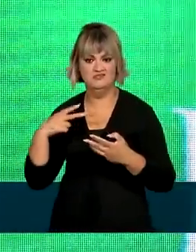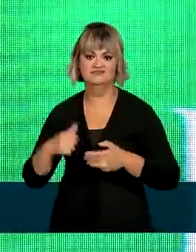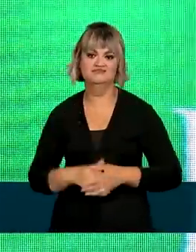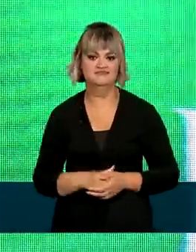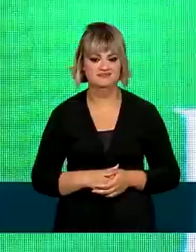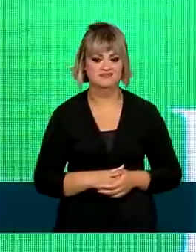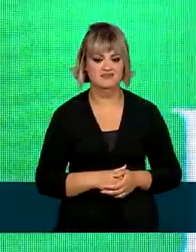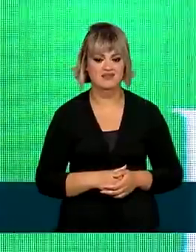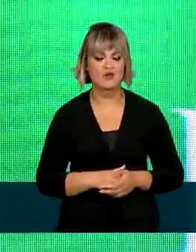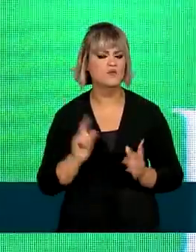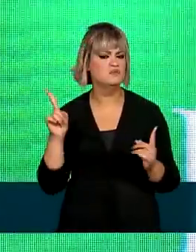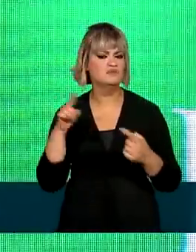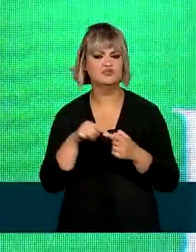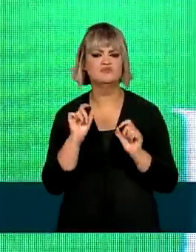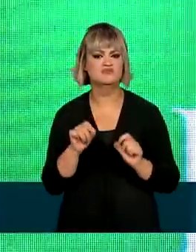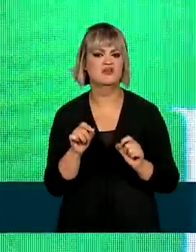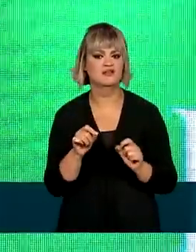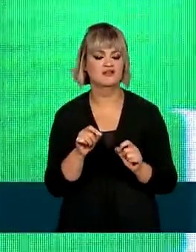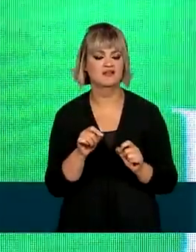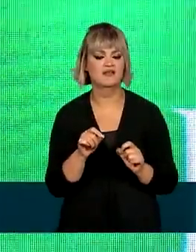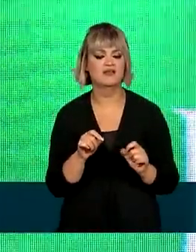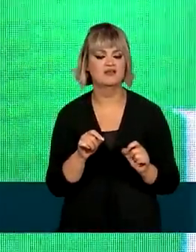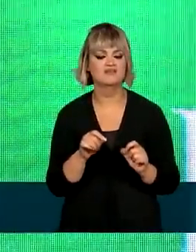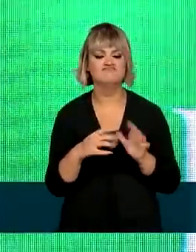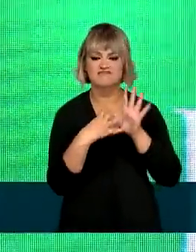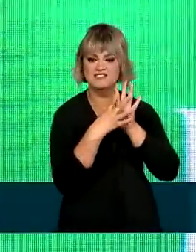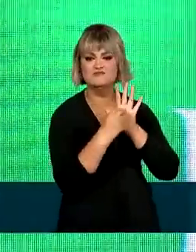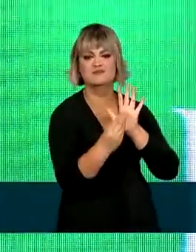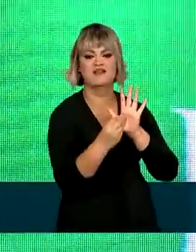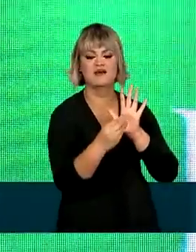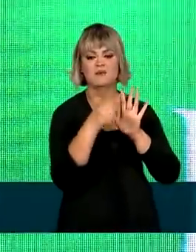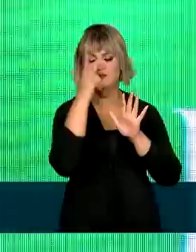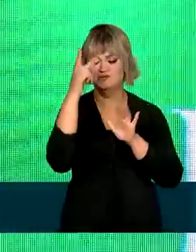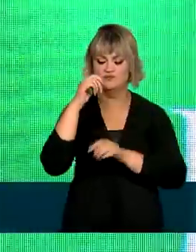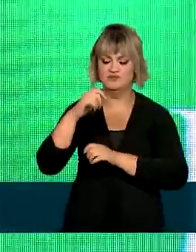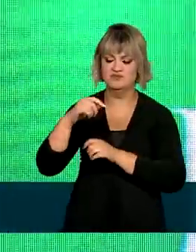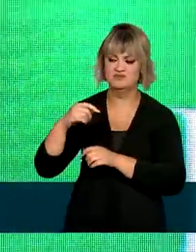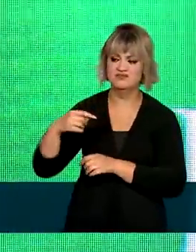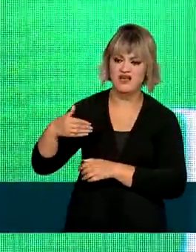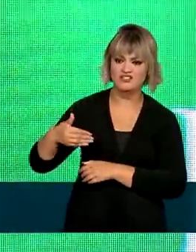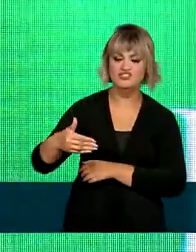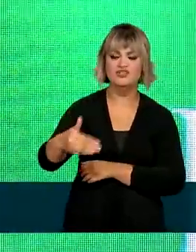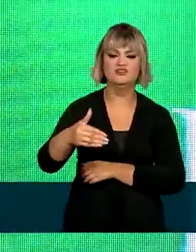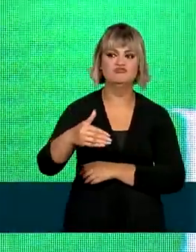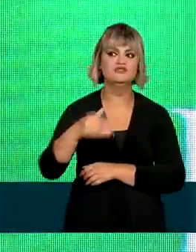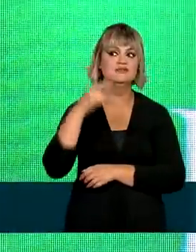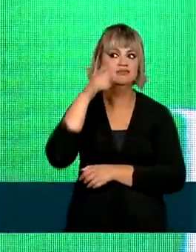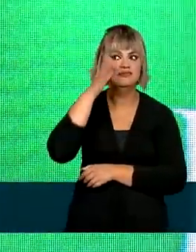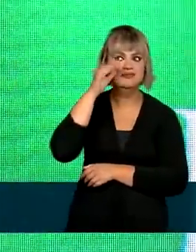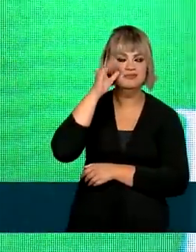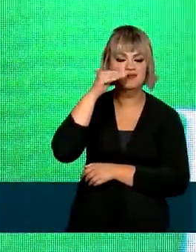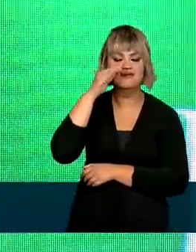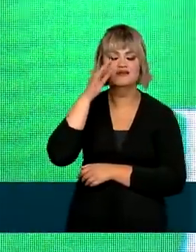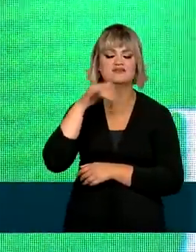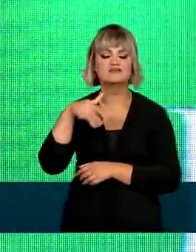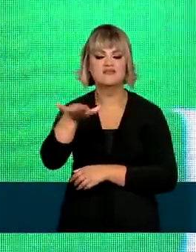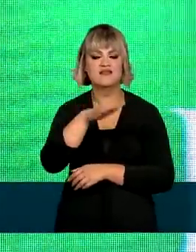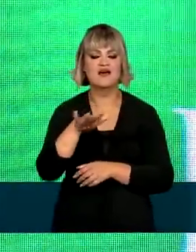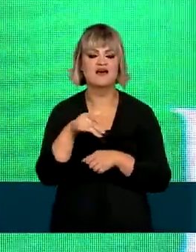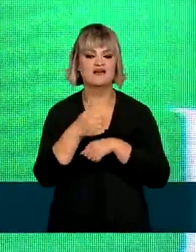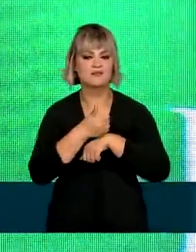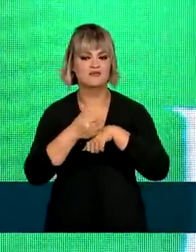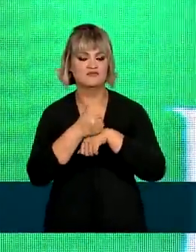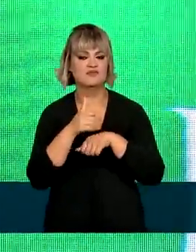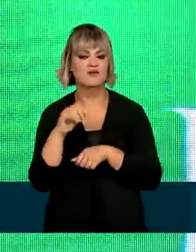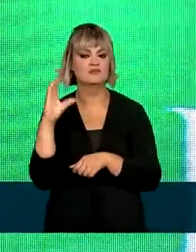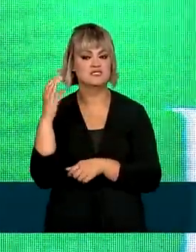com o único objetivo, inspirar as próximas gerações para as carreiras de ciência, tecnologia e inovações.